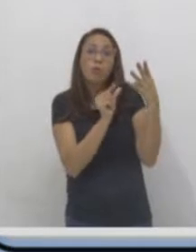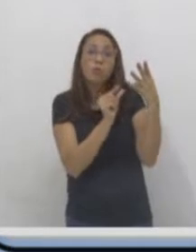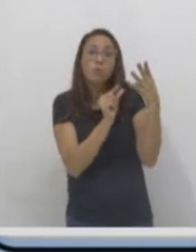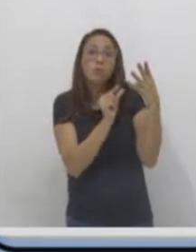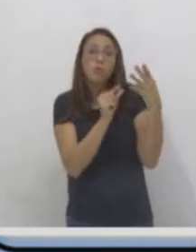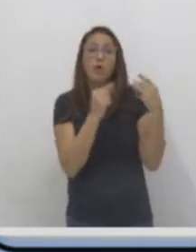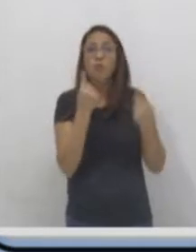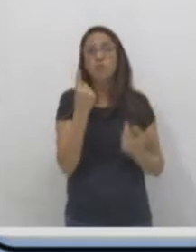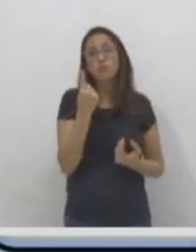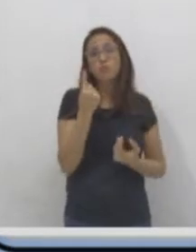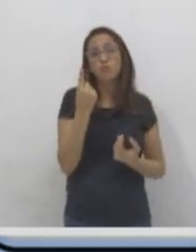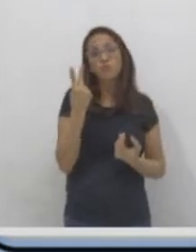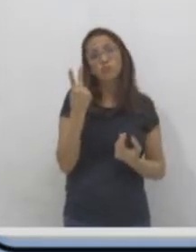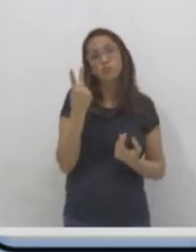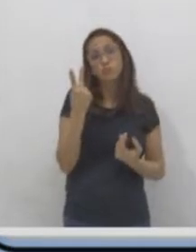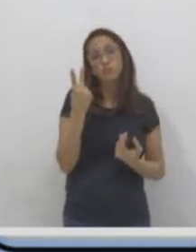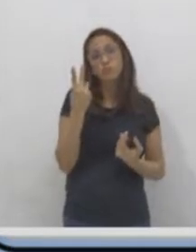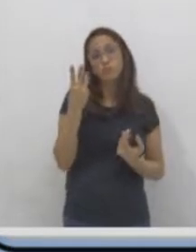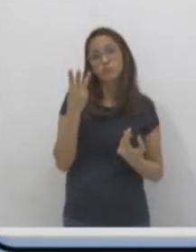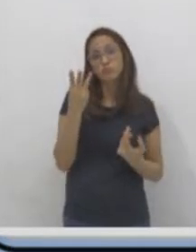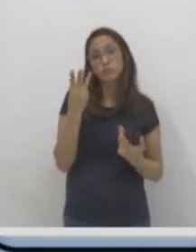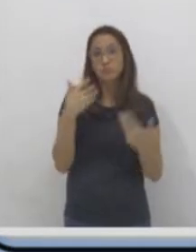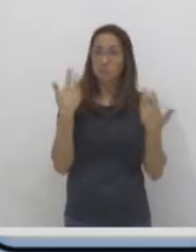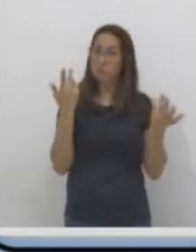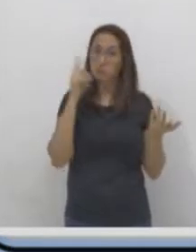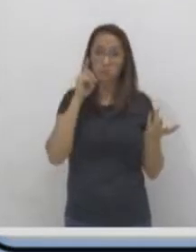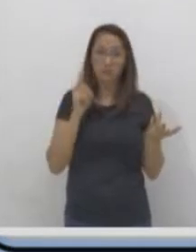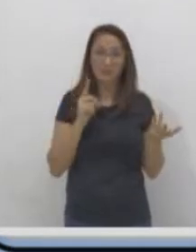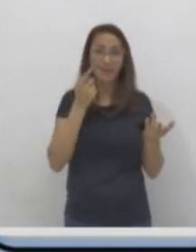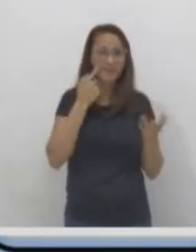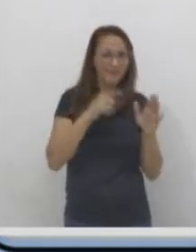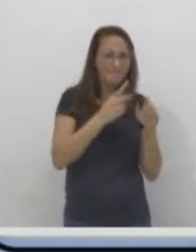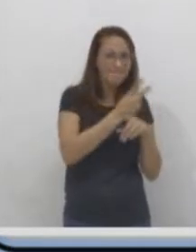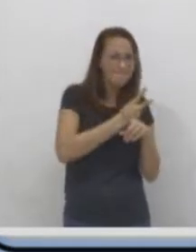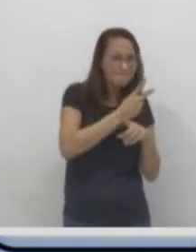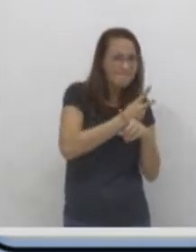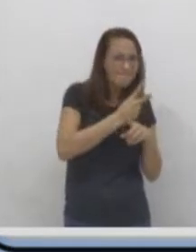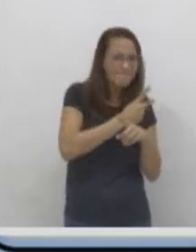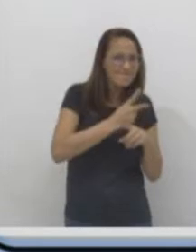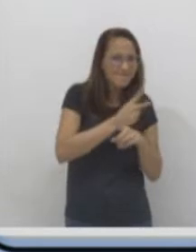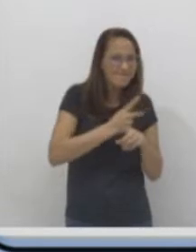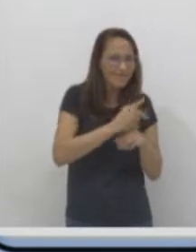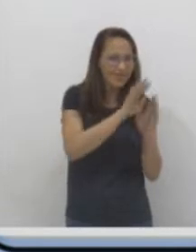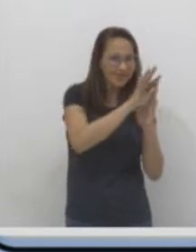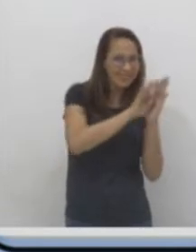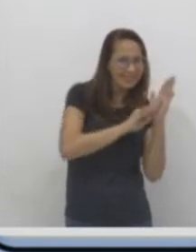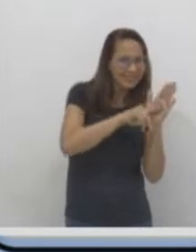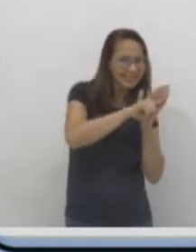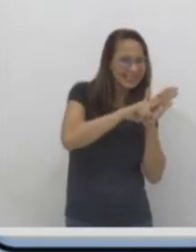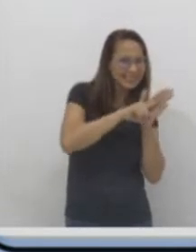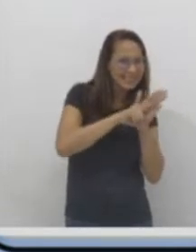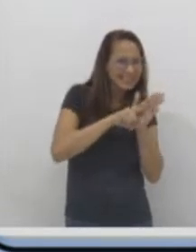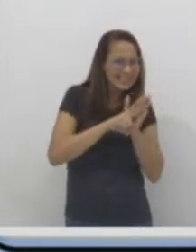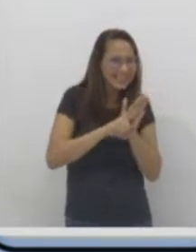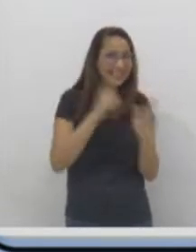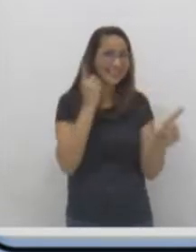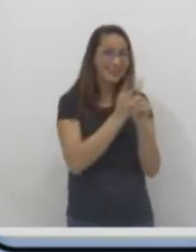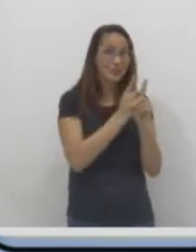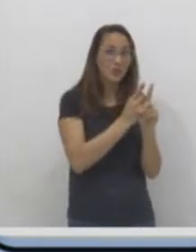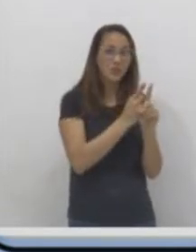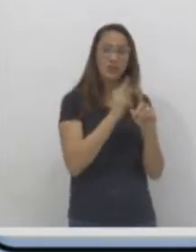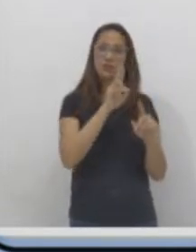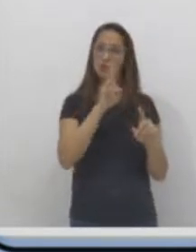ou dois animais ou três, não sei. Dá uma verificada no nosso texto, olha a olhadinha lá rapidinho. E faz essa